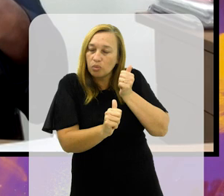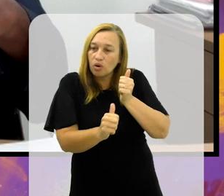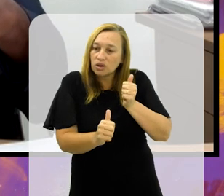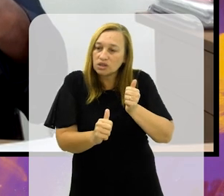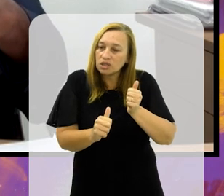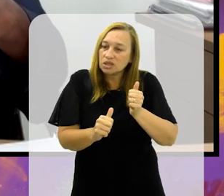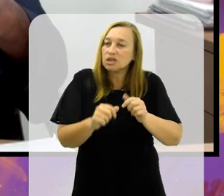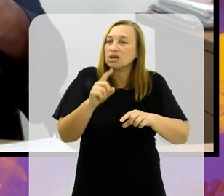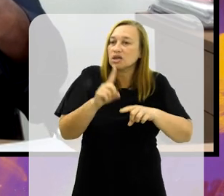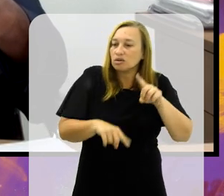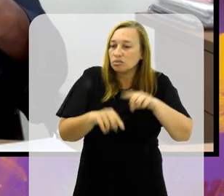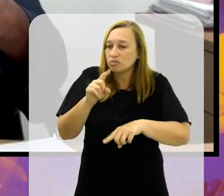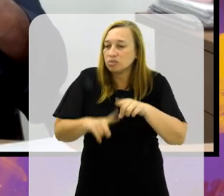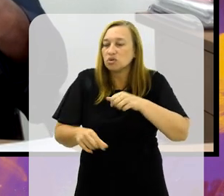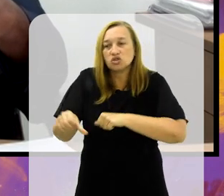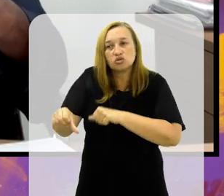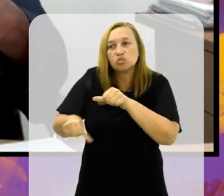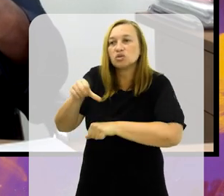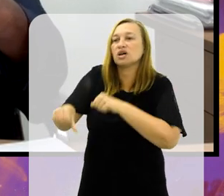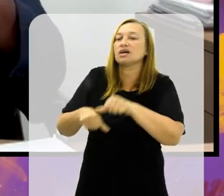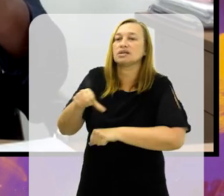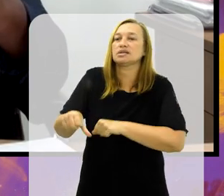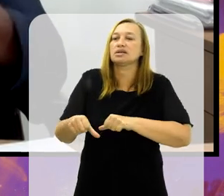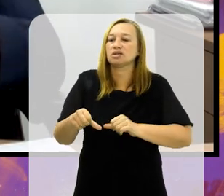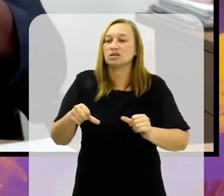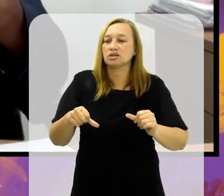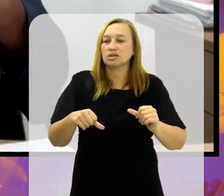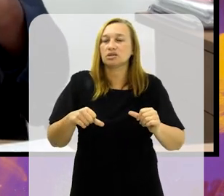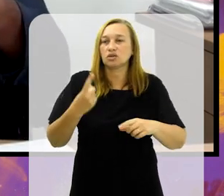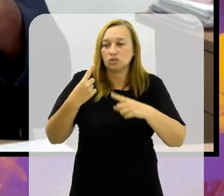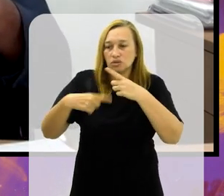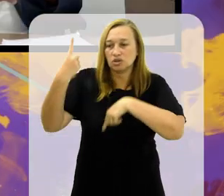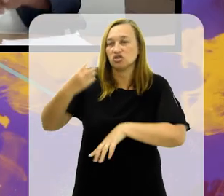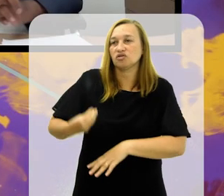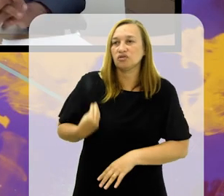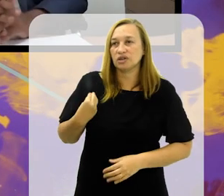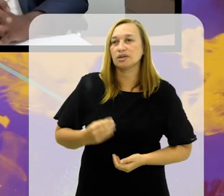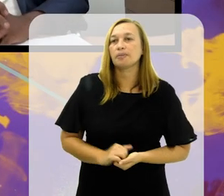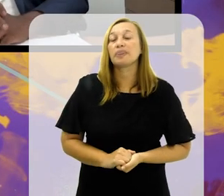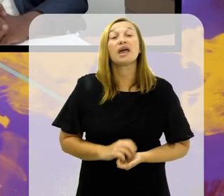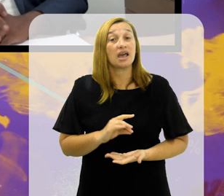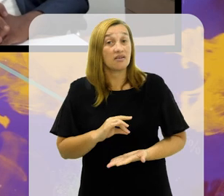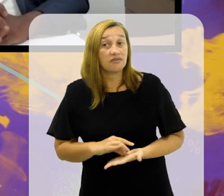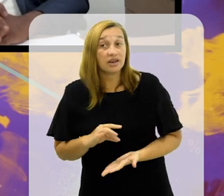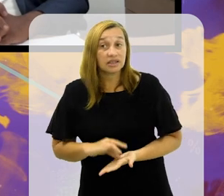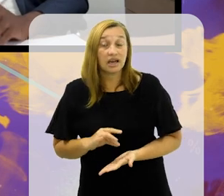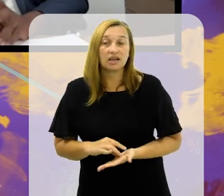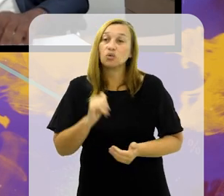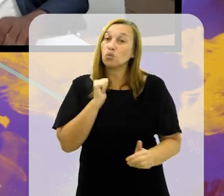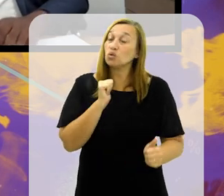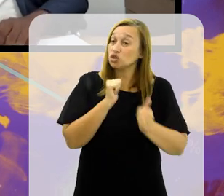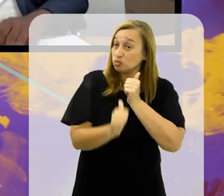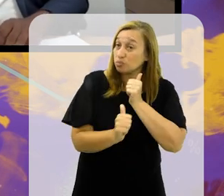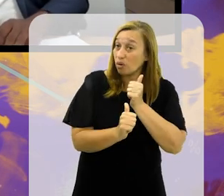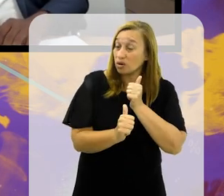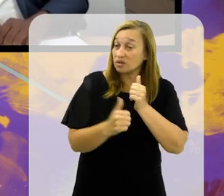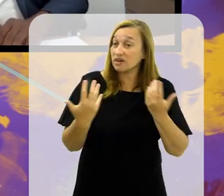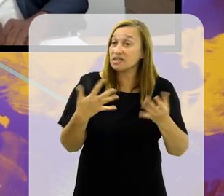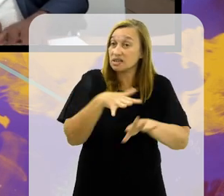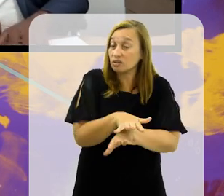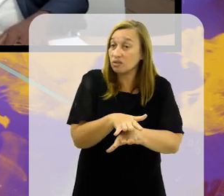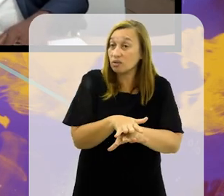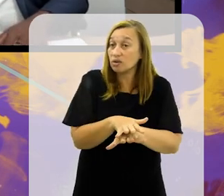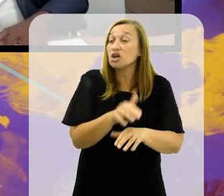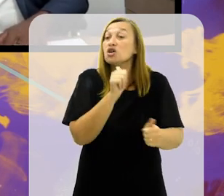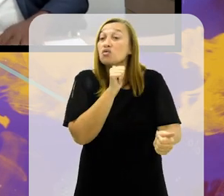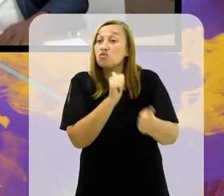O esporte, ele é uma ferramenta de mudança de mundo. É verdade. E, conforme eu disse para você, o